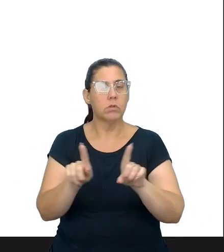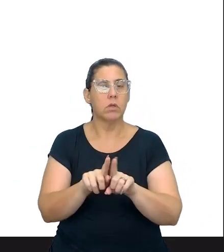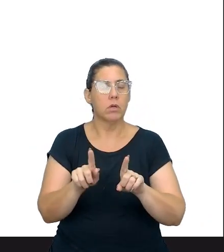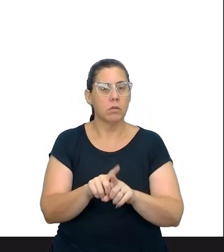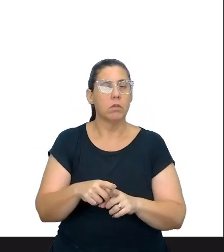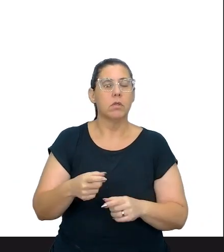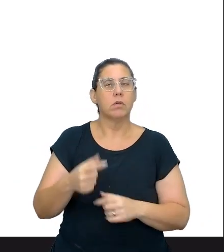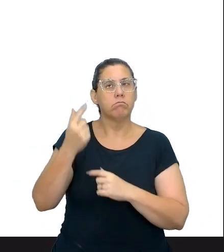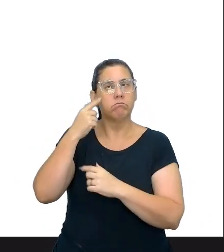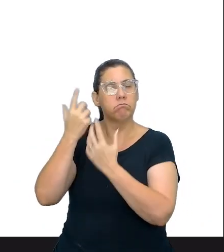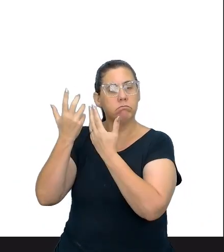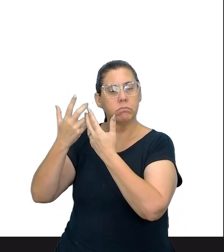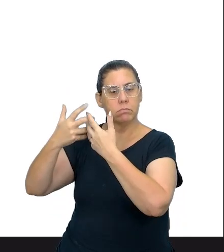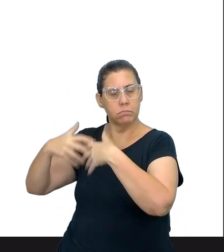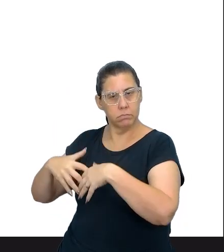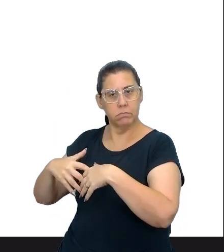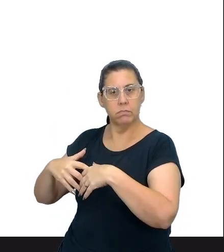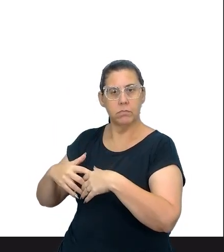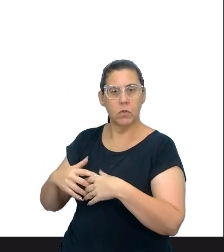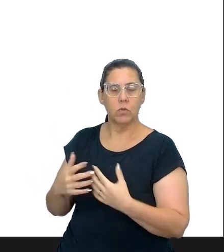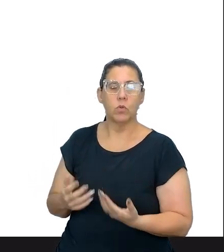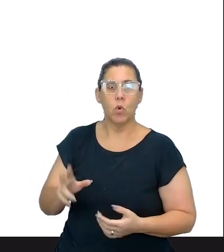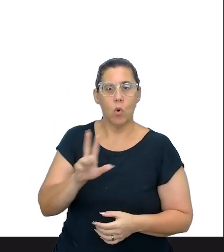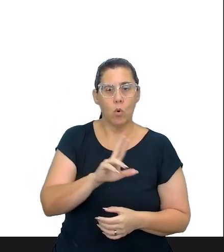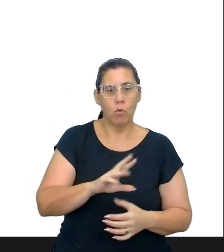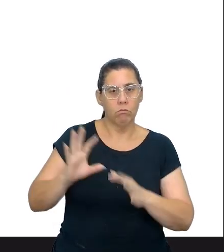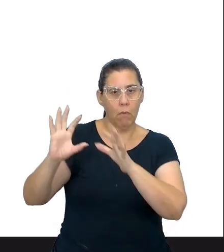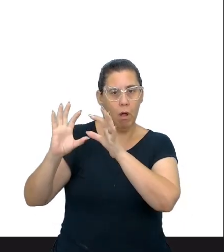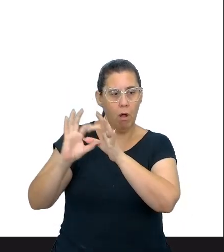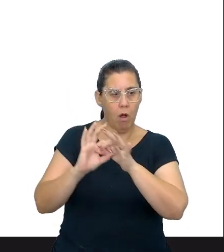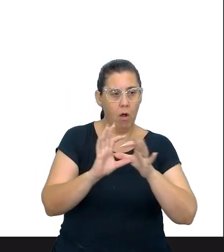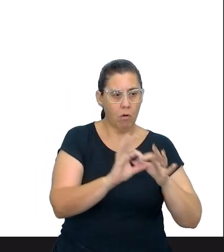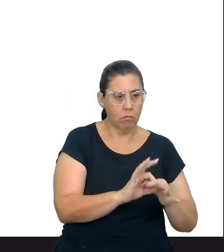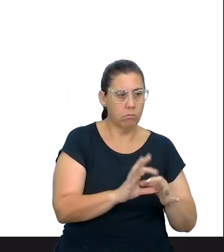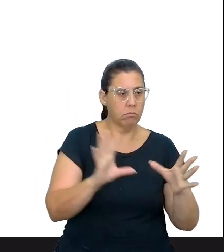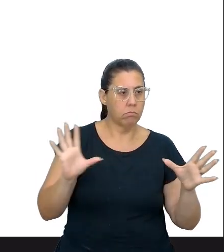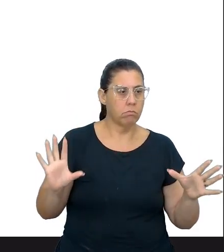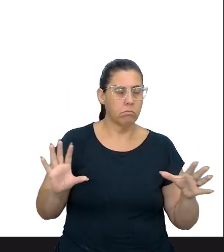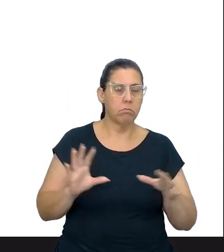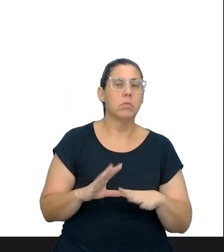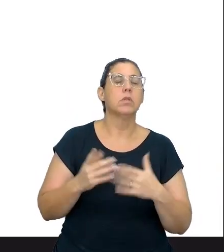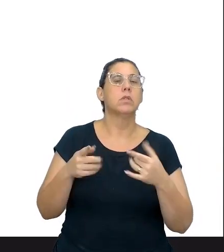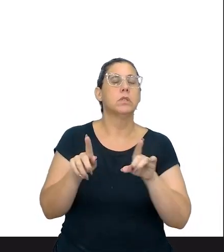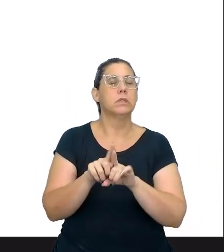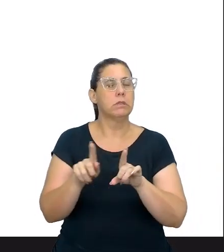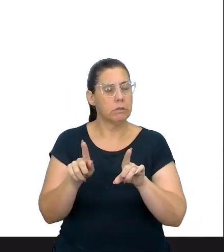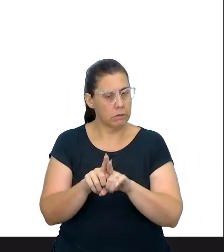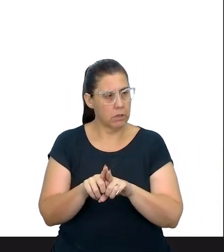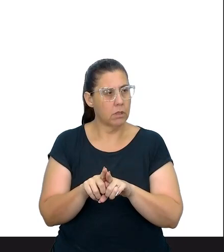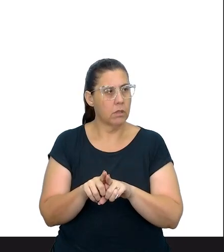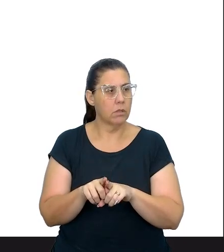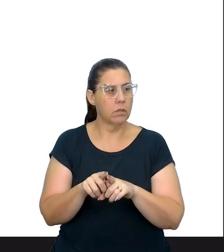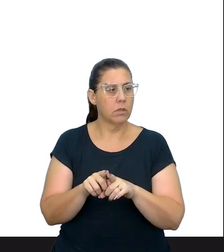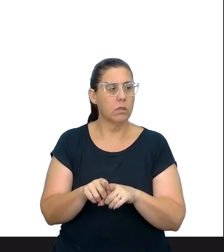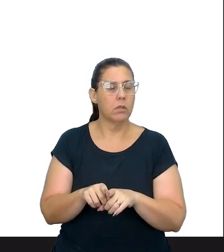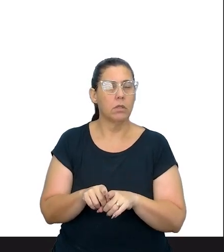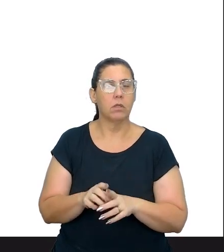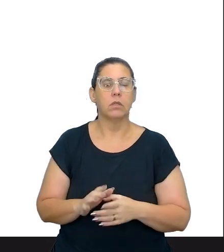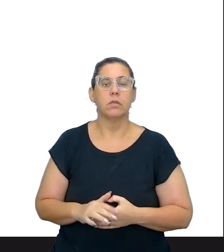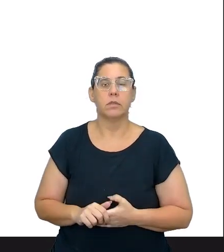reflexão do uso dos conectores, a construção sintática, e eles também tiveram